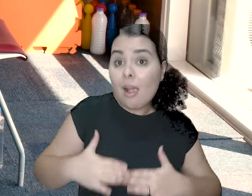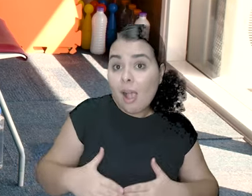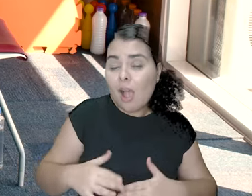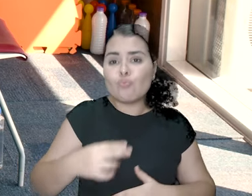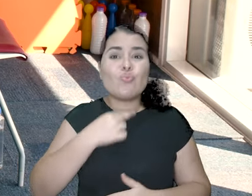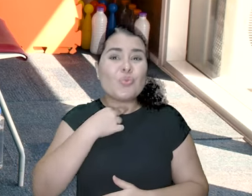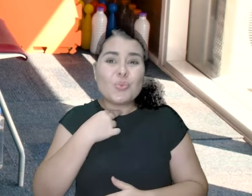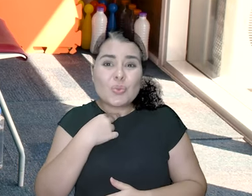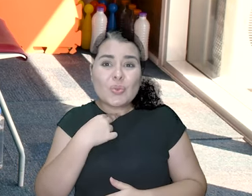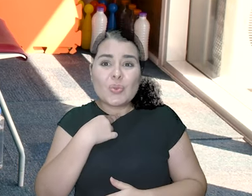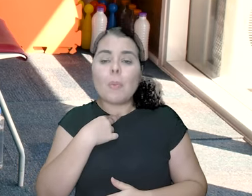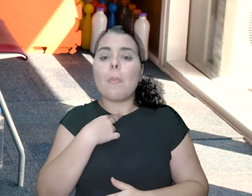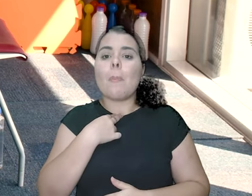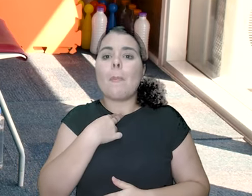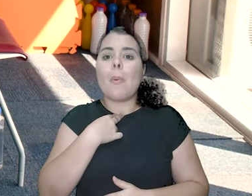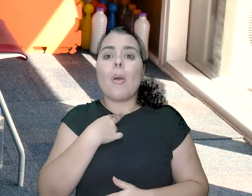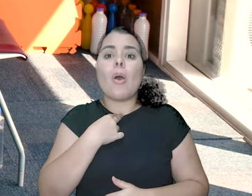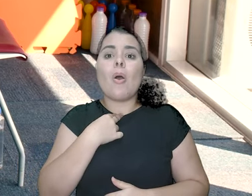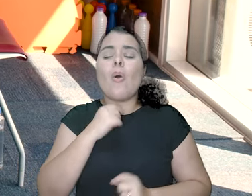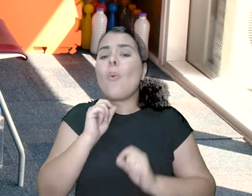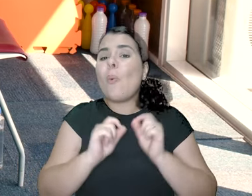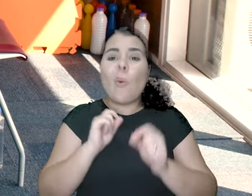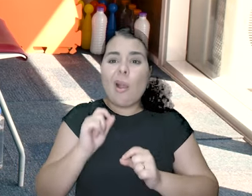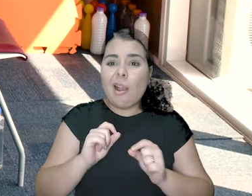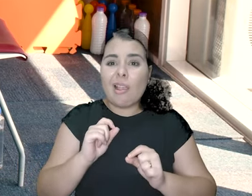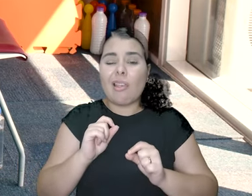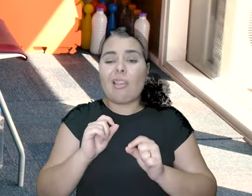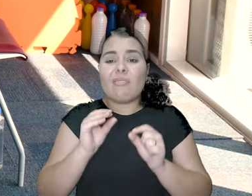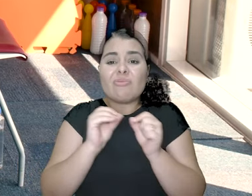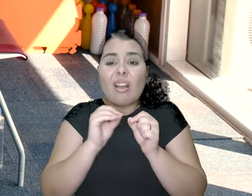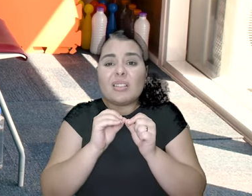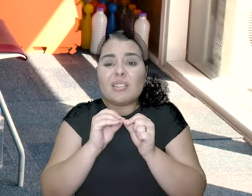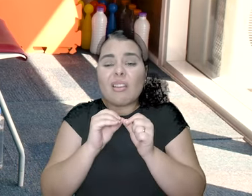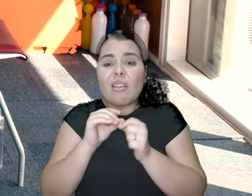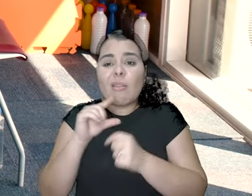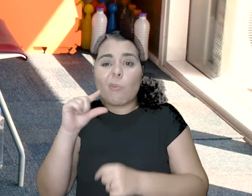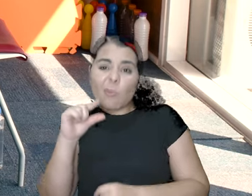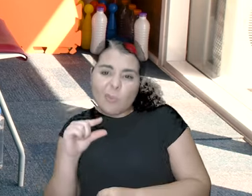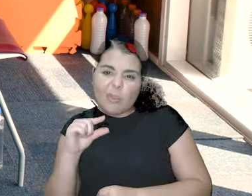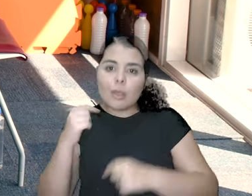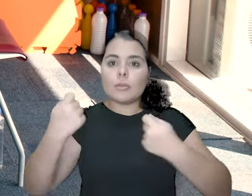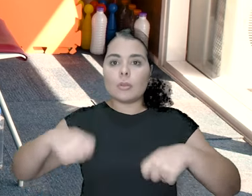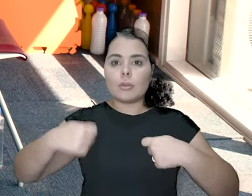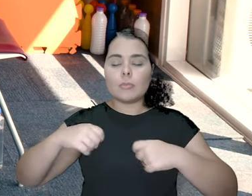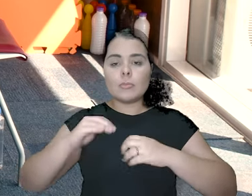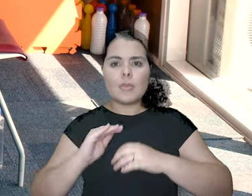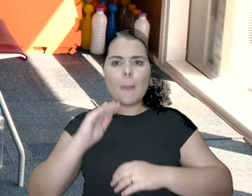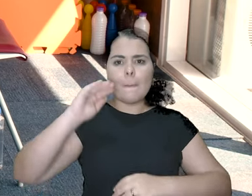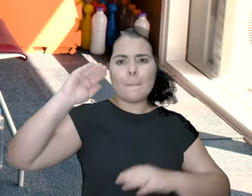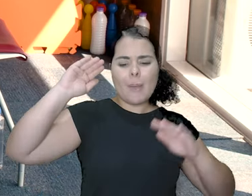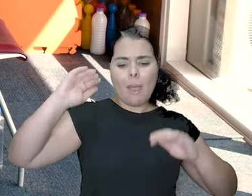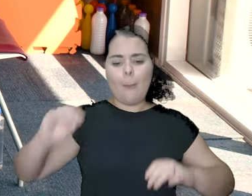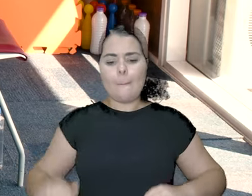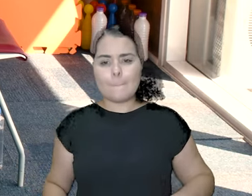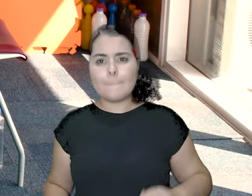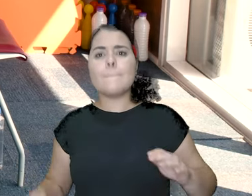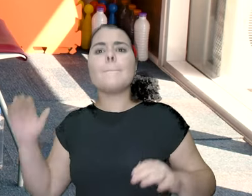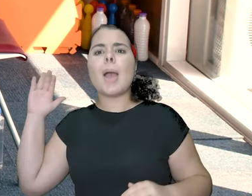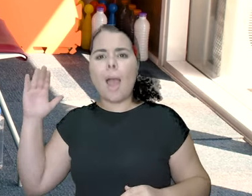o braço fique baixo. Bem alto. Bem alto lá em cima, tá bom? Não desanima.